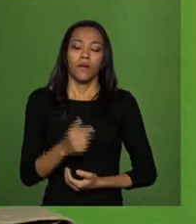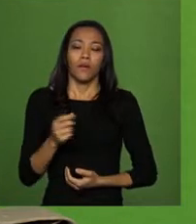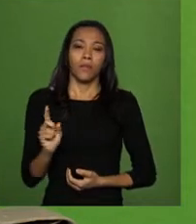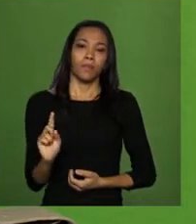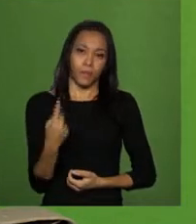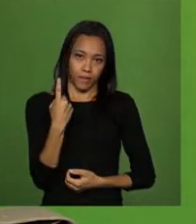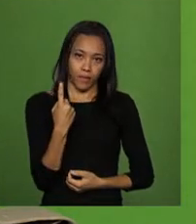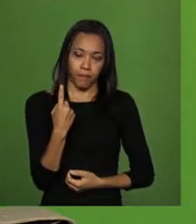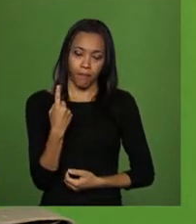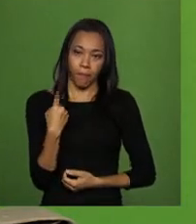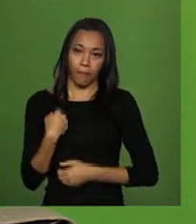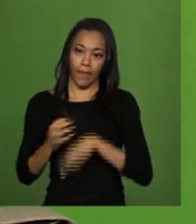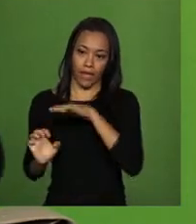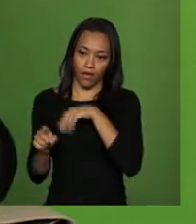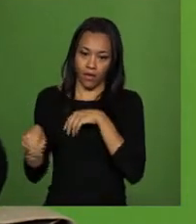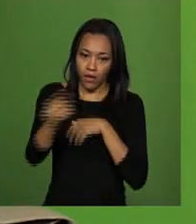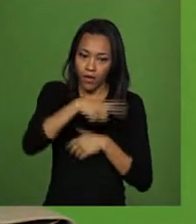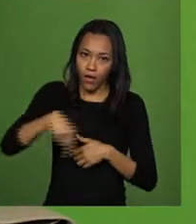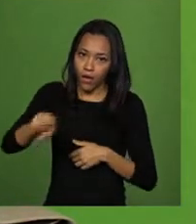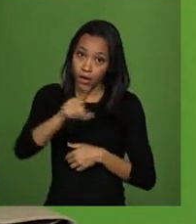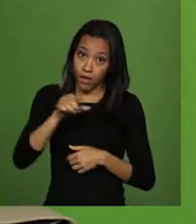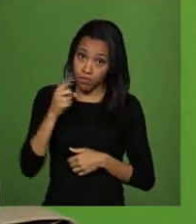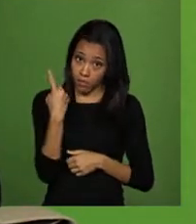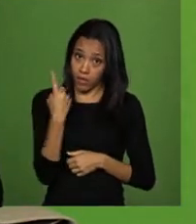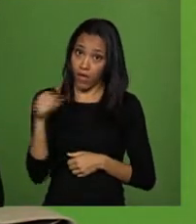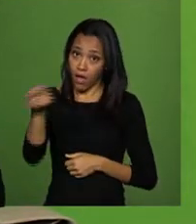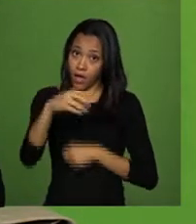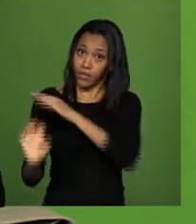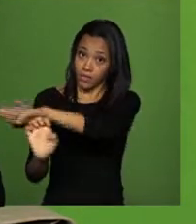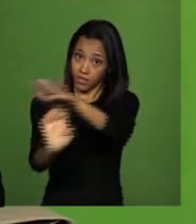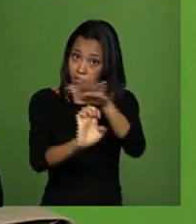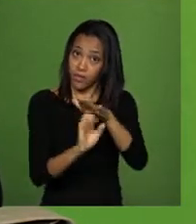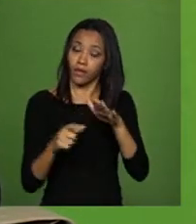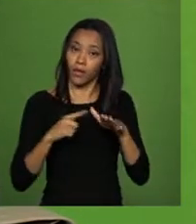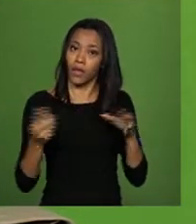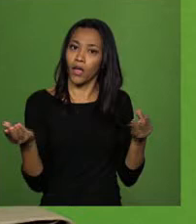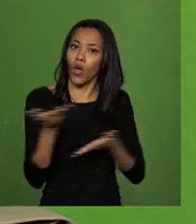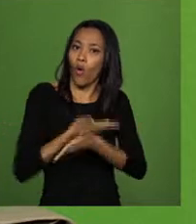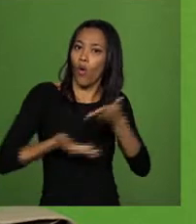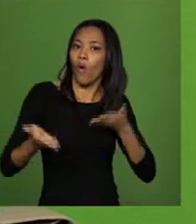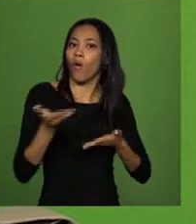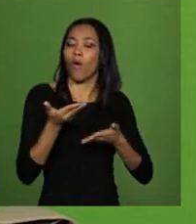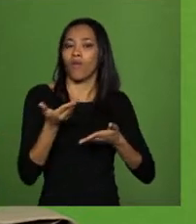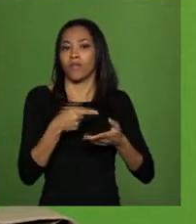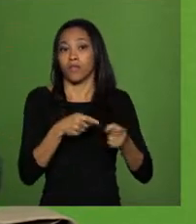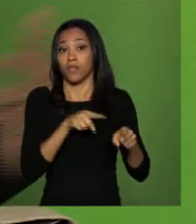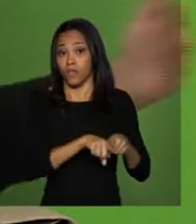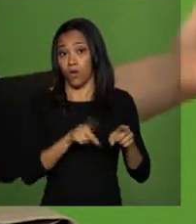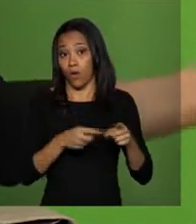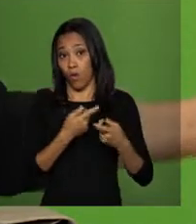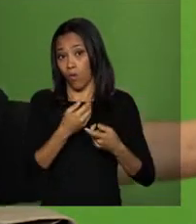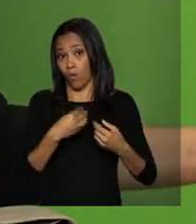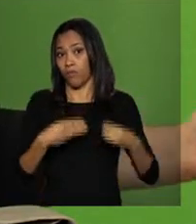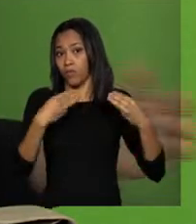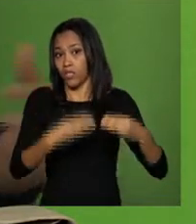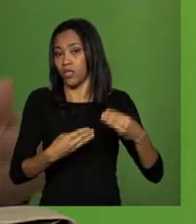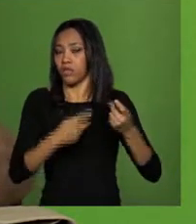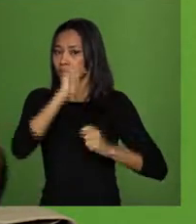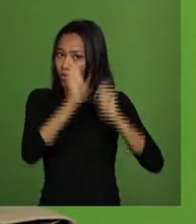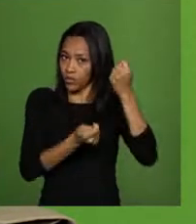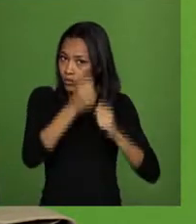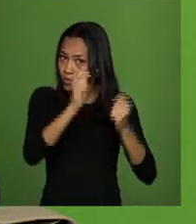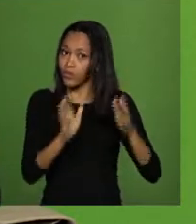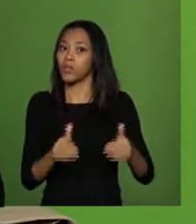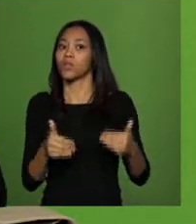primeira coisa, as empresas, vamos lá, as empresas têm interlocução com o Ministério do Desenvolvimento, Indústria e Comércio, com a parte de inovação, com